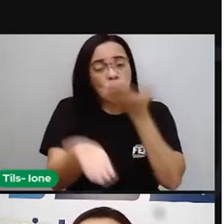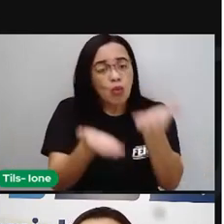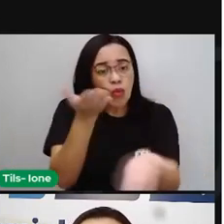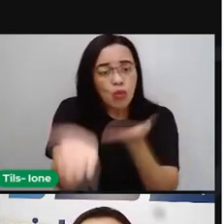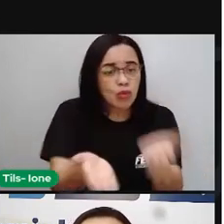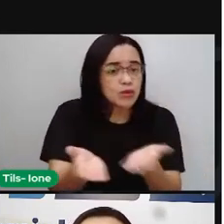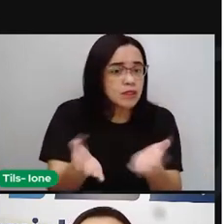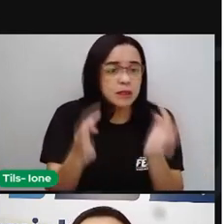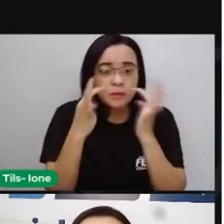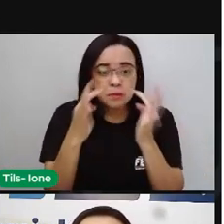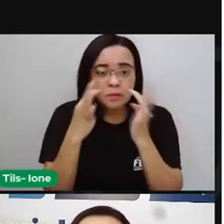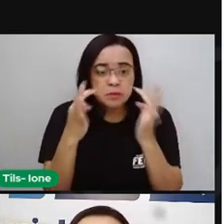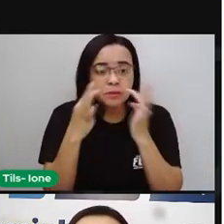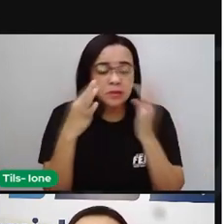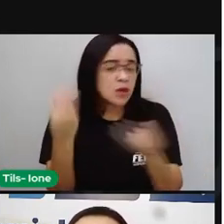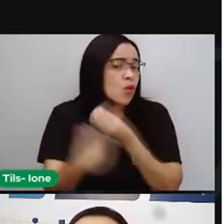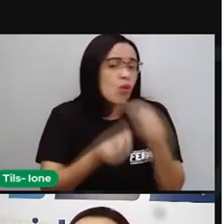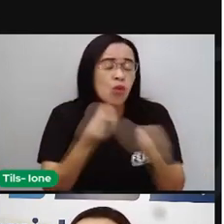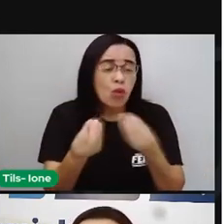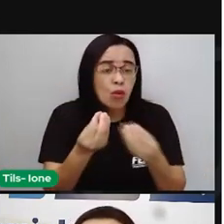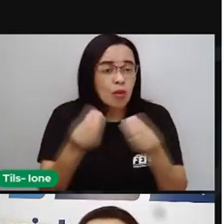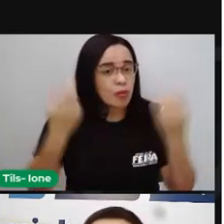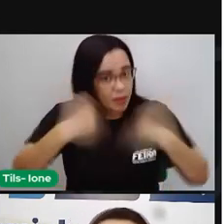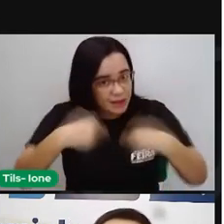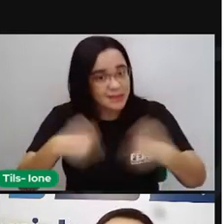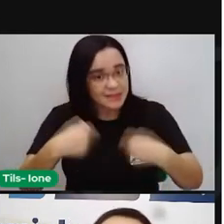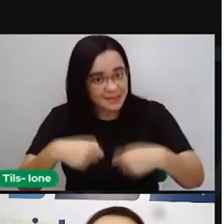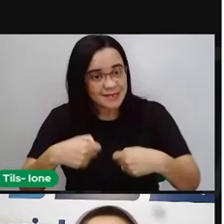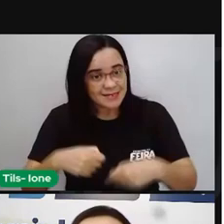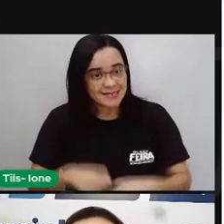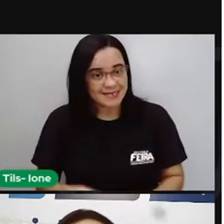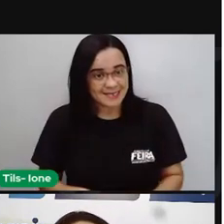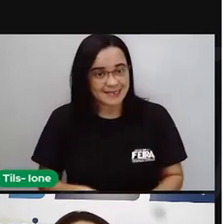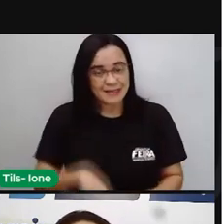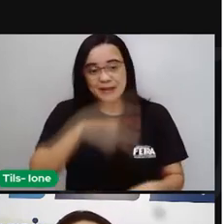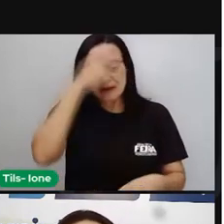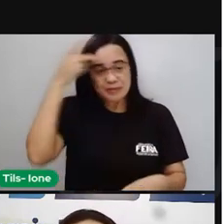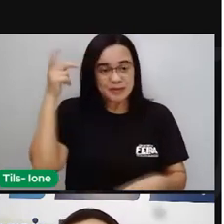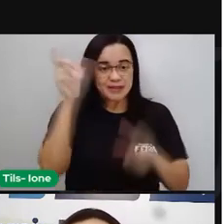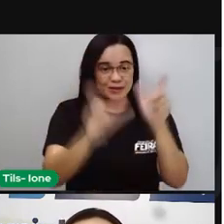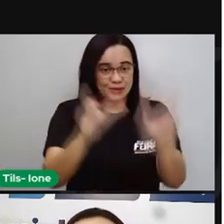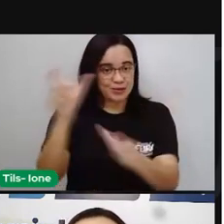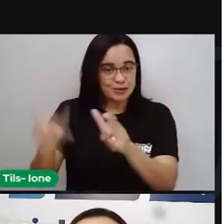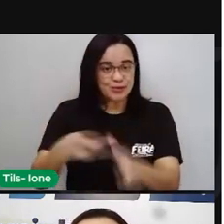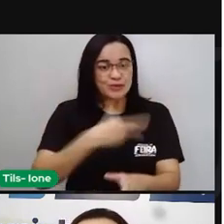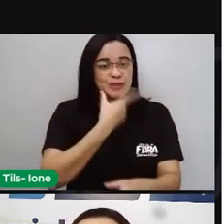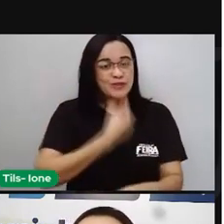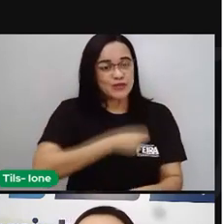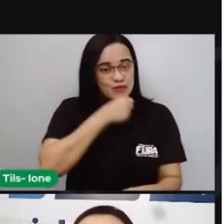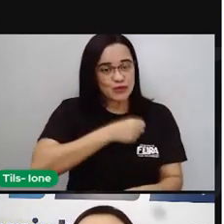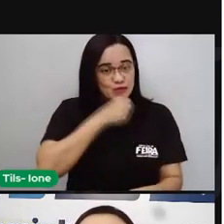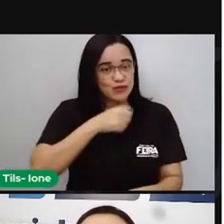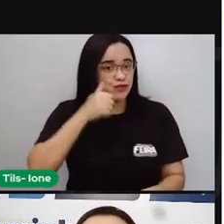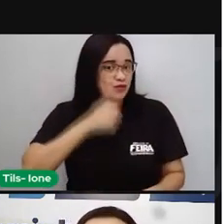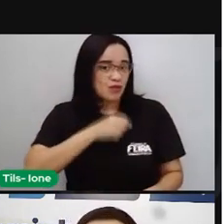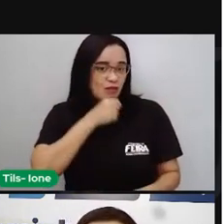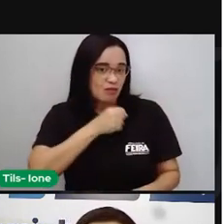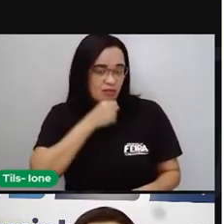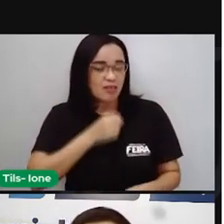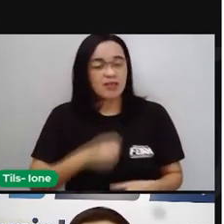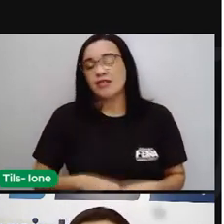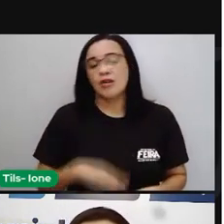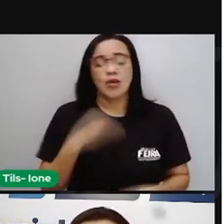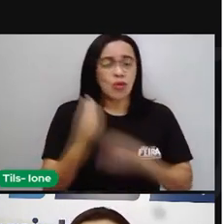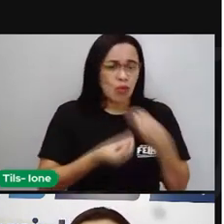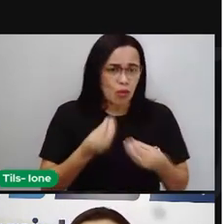avós, as pessoas aí que se colocam no papel de avô, de avó, elas precisam, elas necessitam ser